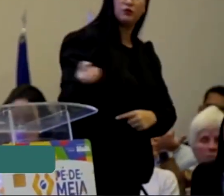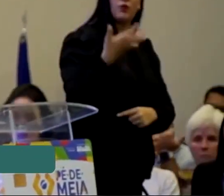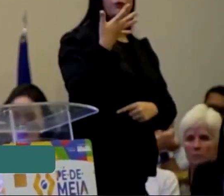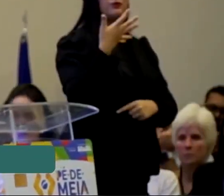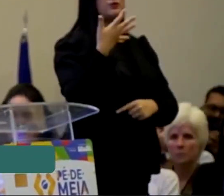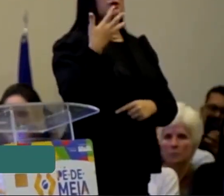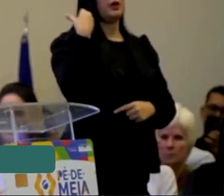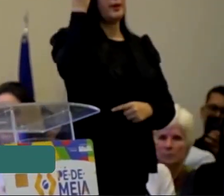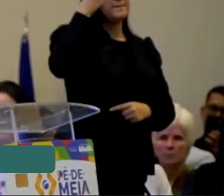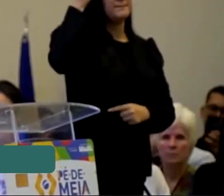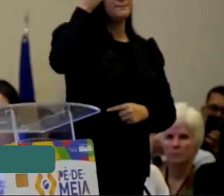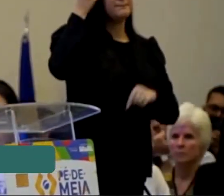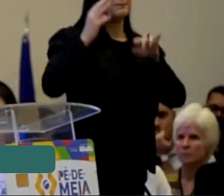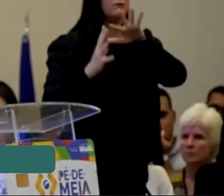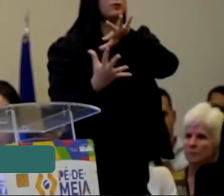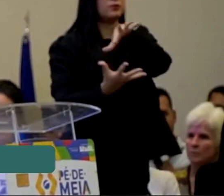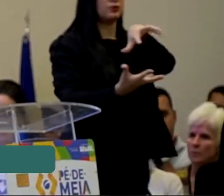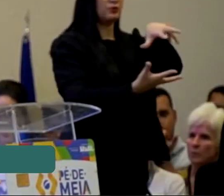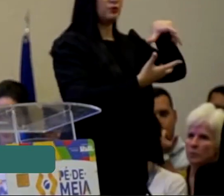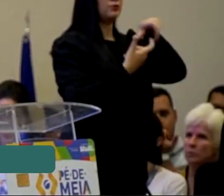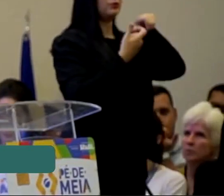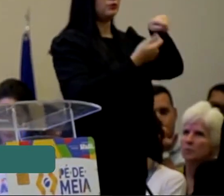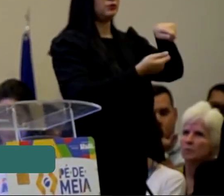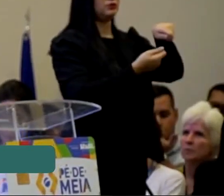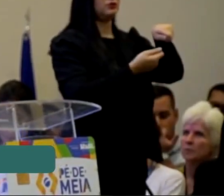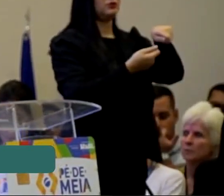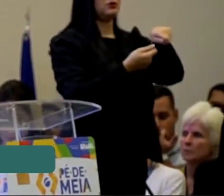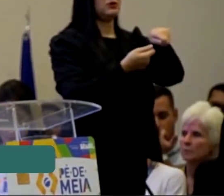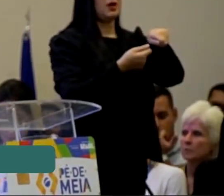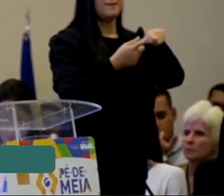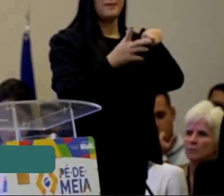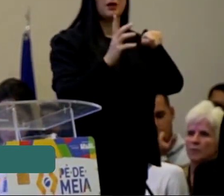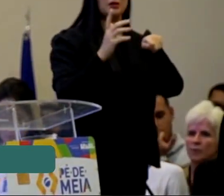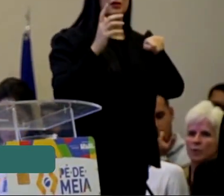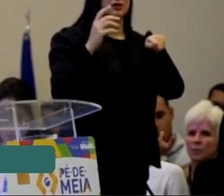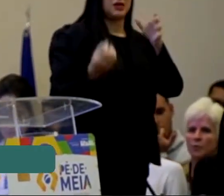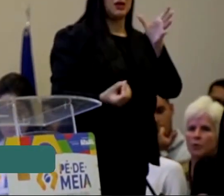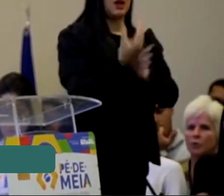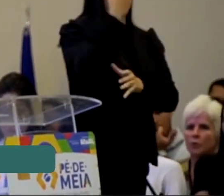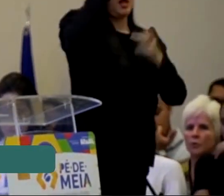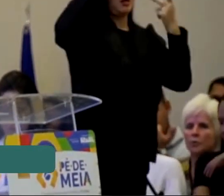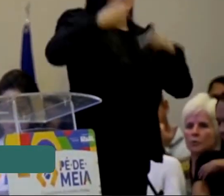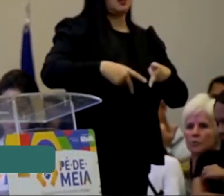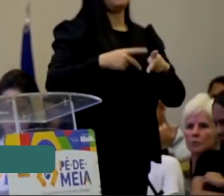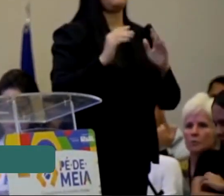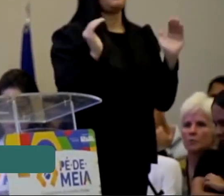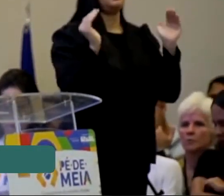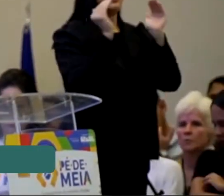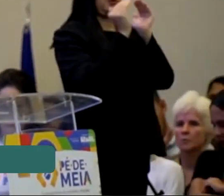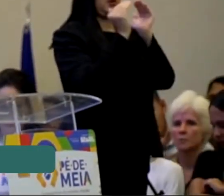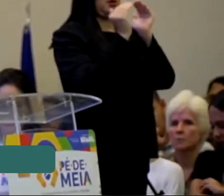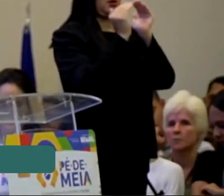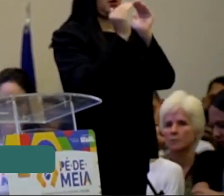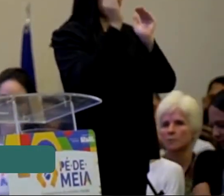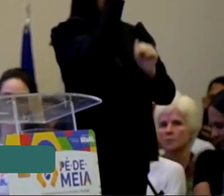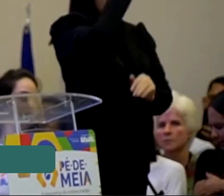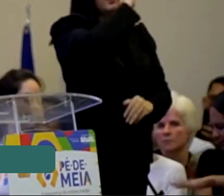tem experiência no mundo inteiro, mas nenhum é do tamanho que nós estamos criando agora o pé de meia nesse país.